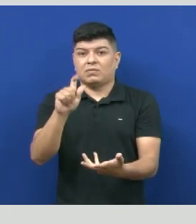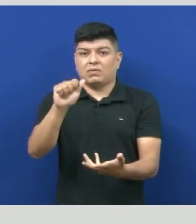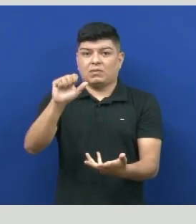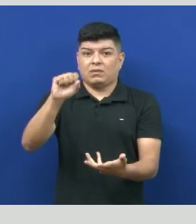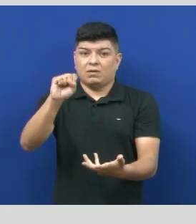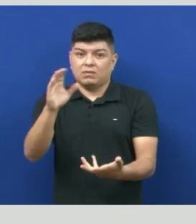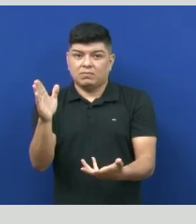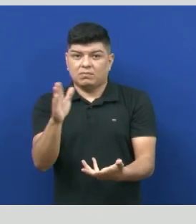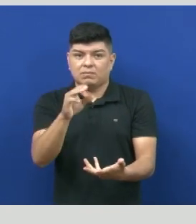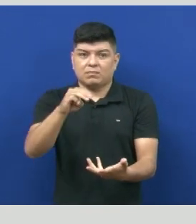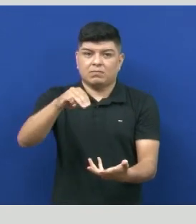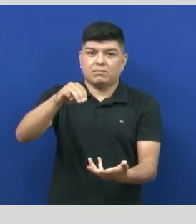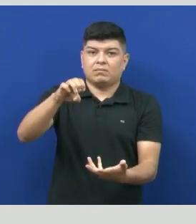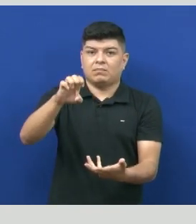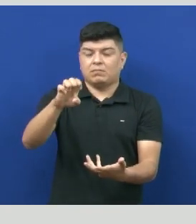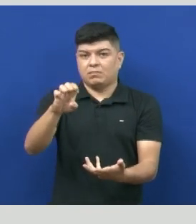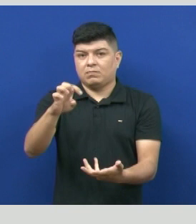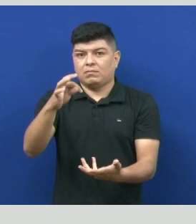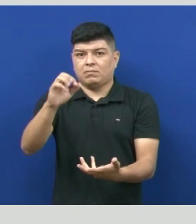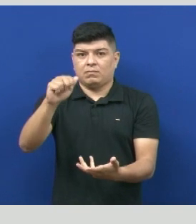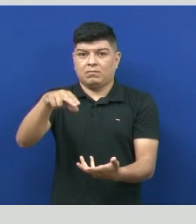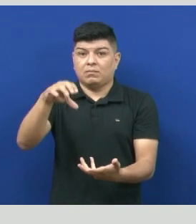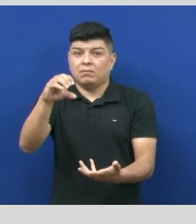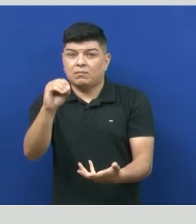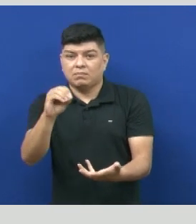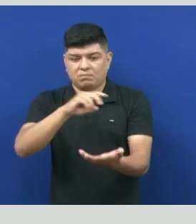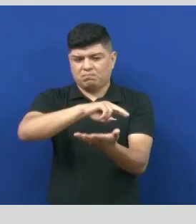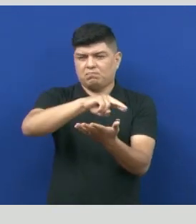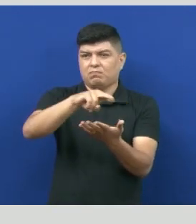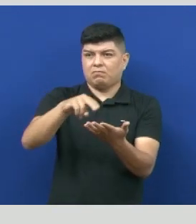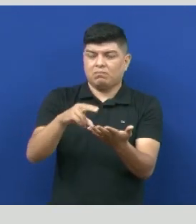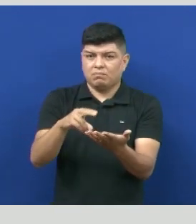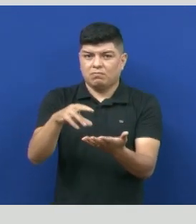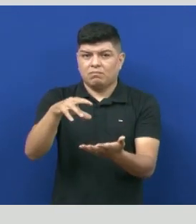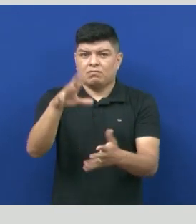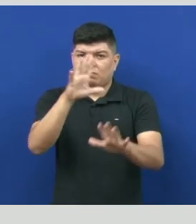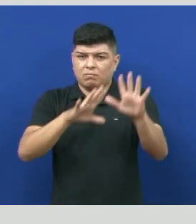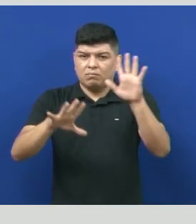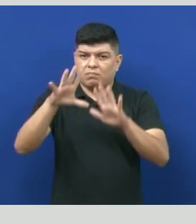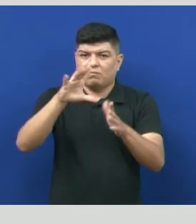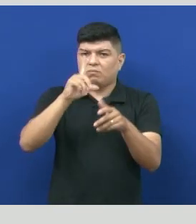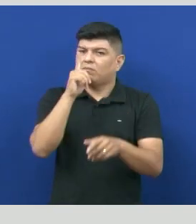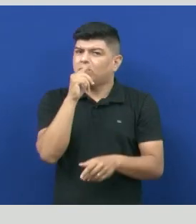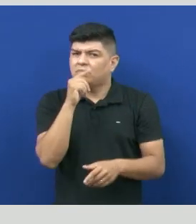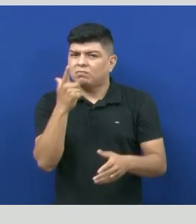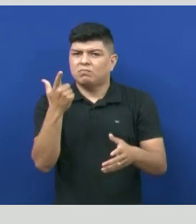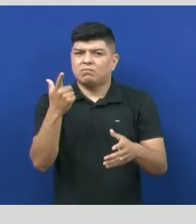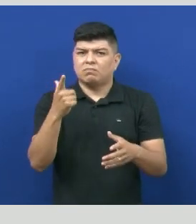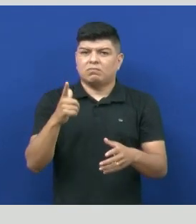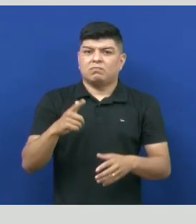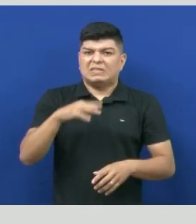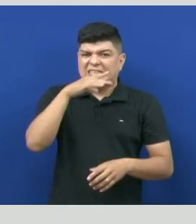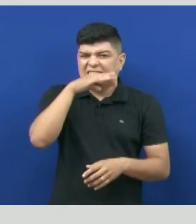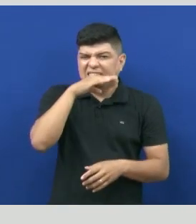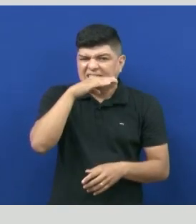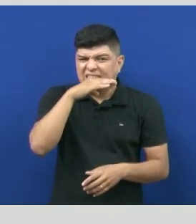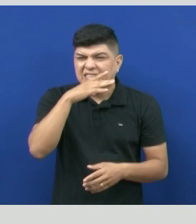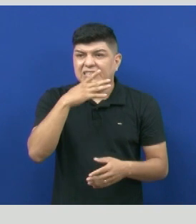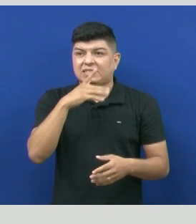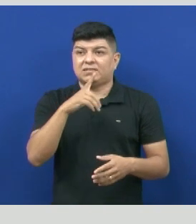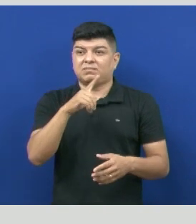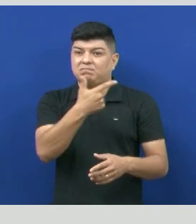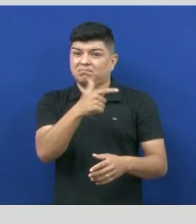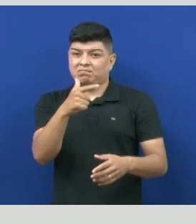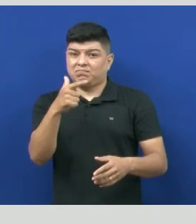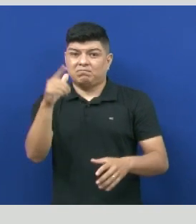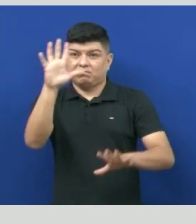metano, amônia, gás hidrogênio, vapor de água e condições severas. Há uma alta temperatura, porque não tinha ainda a